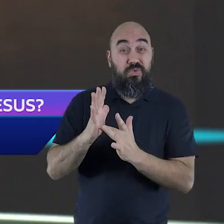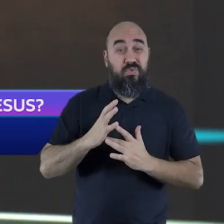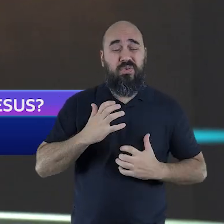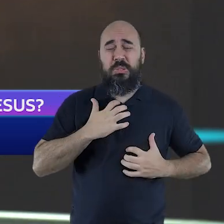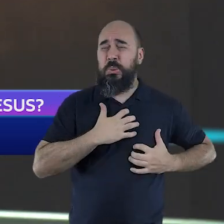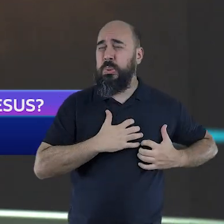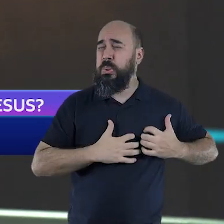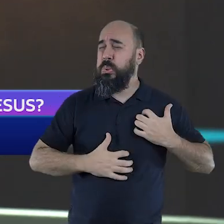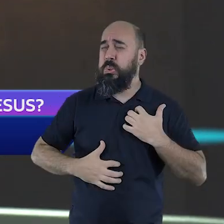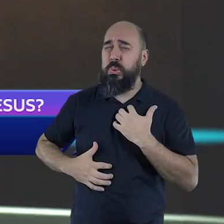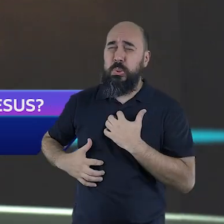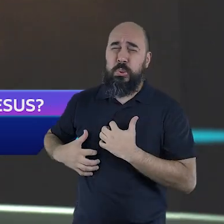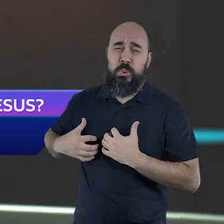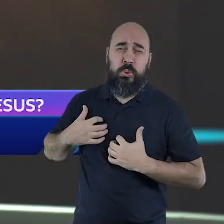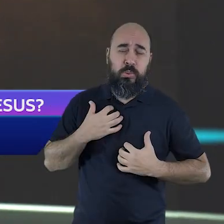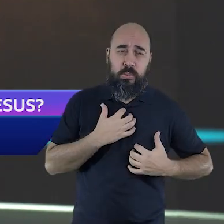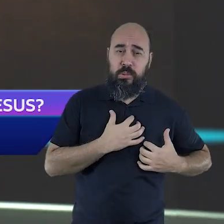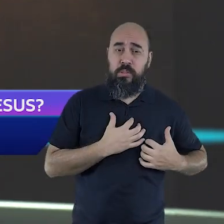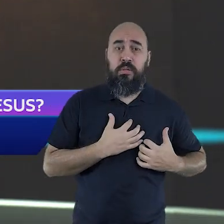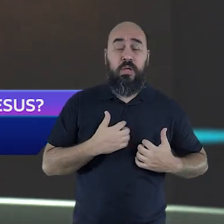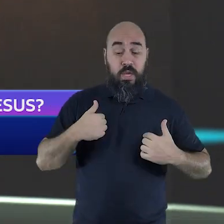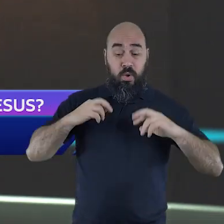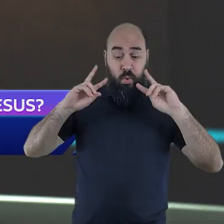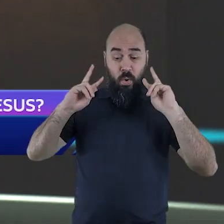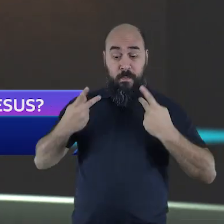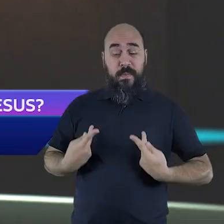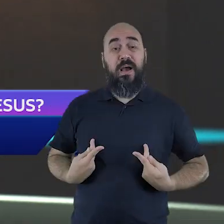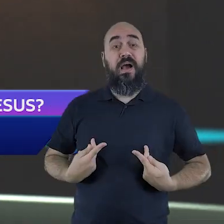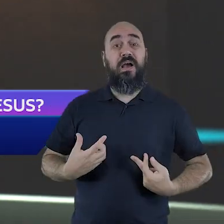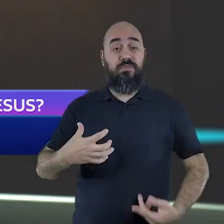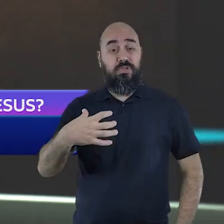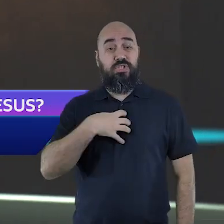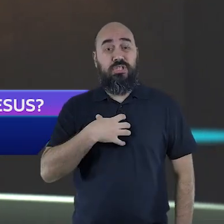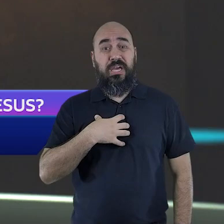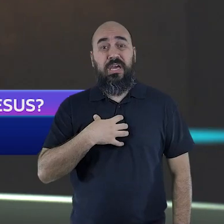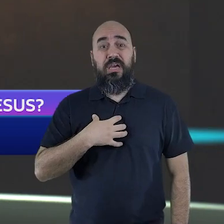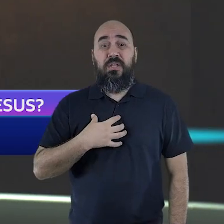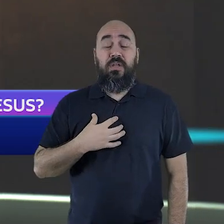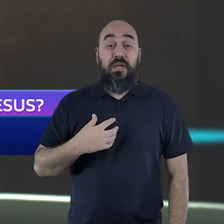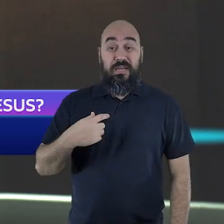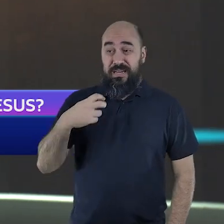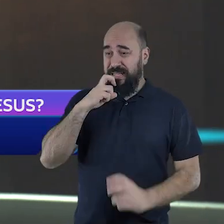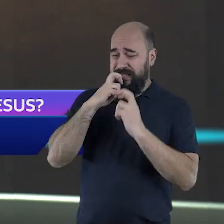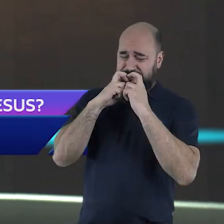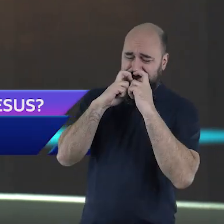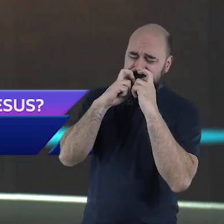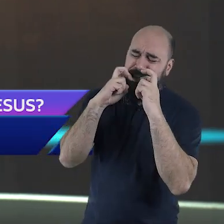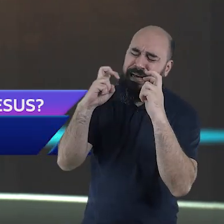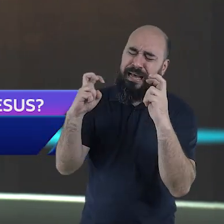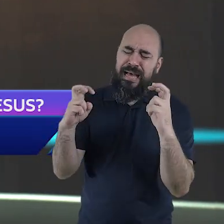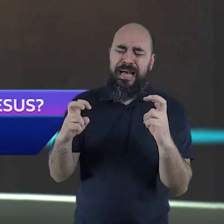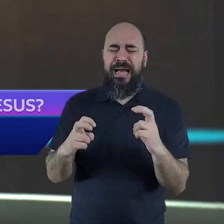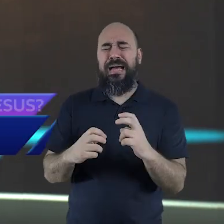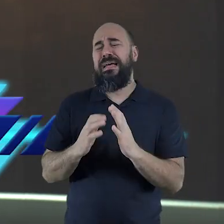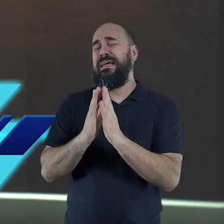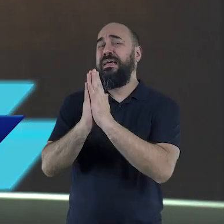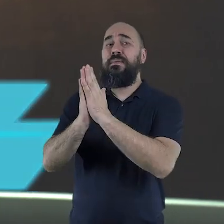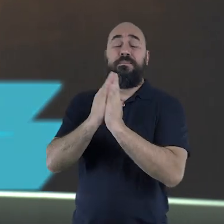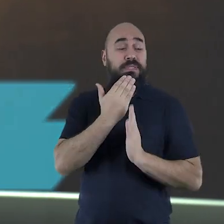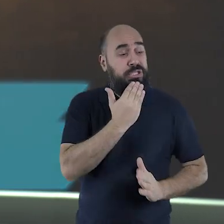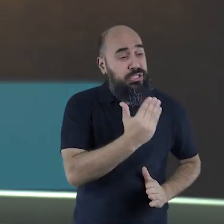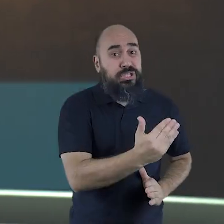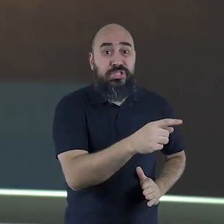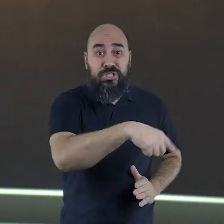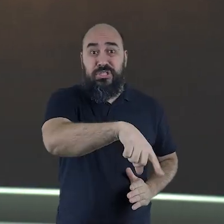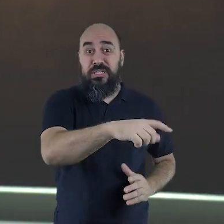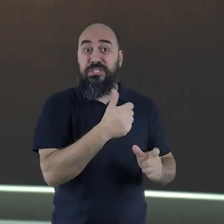Jesus faz um desabafo sobre a sua situação. Ele gemia alto. Ele pede para